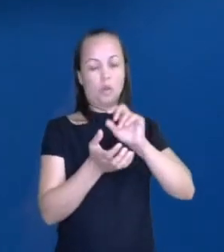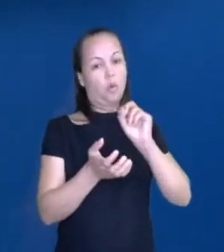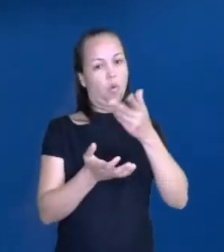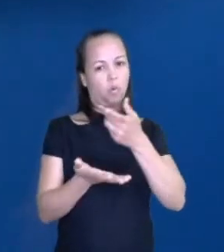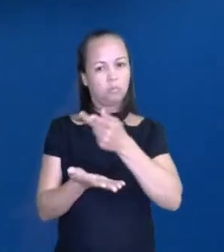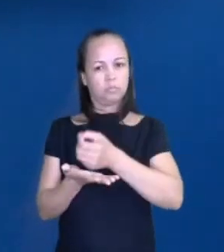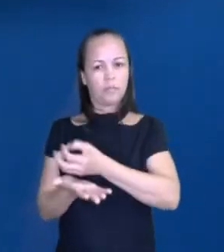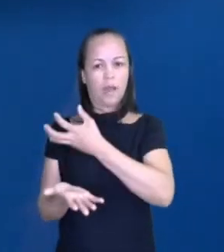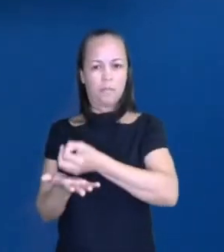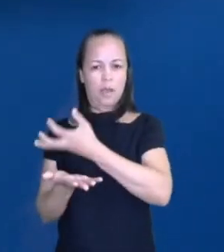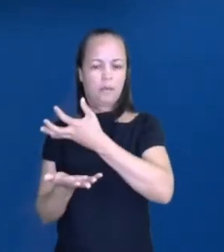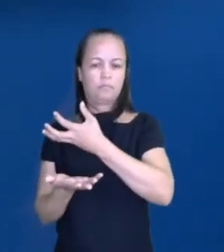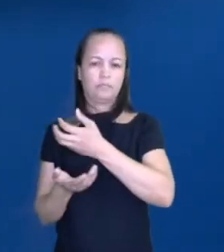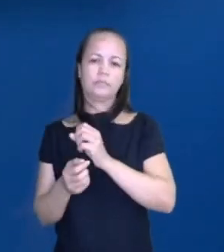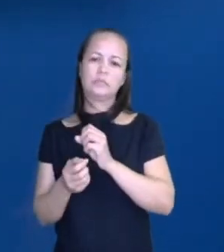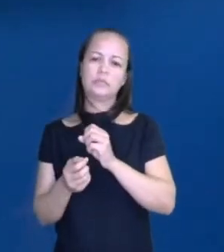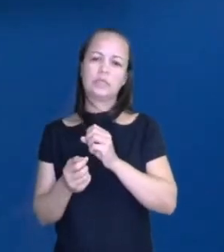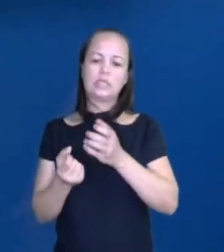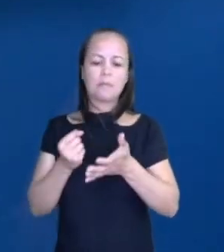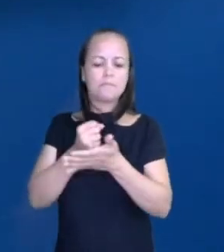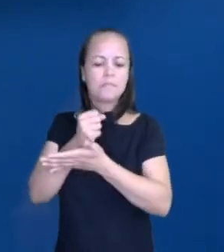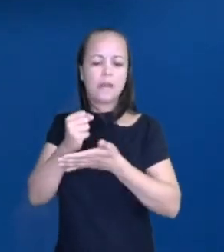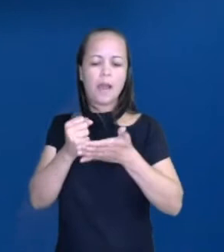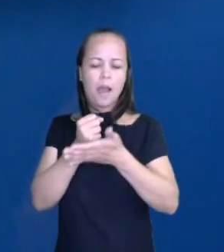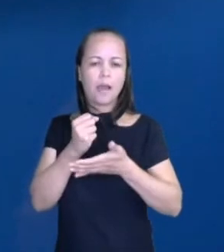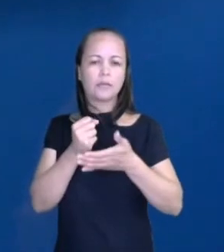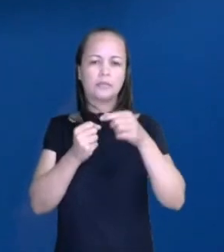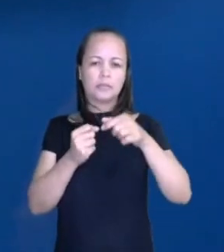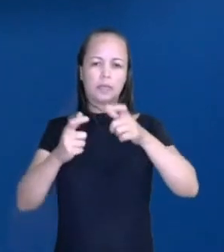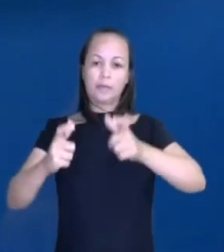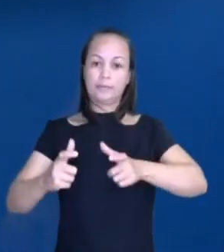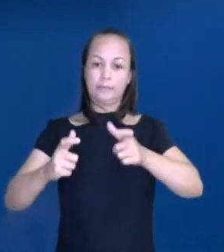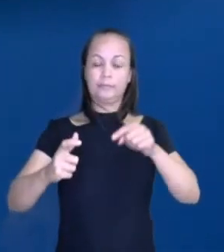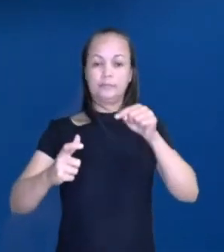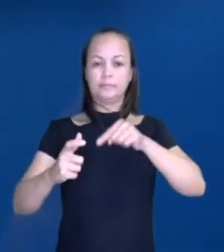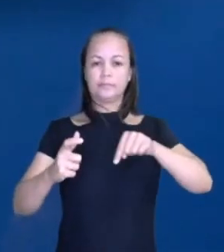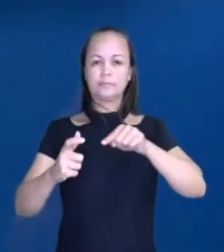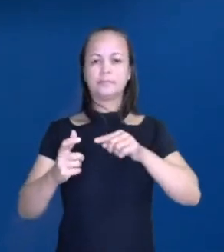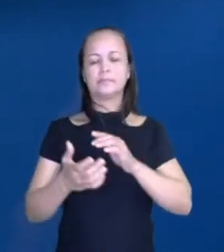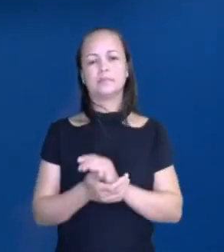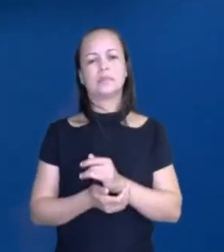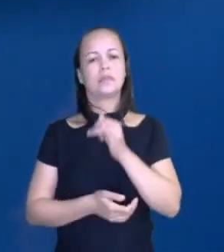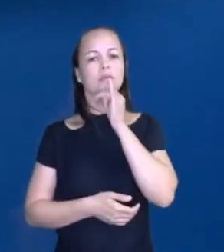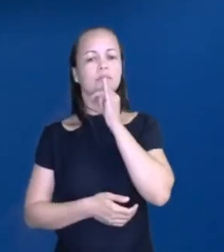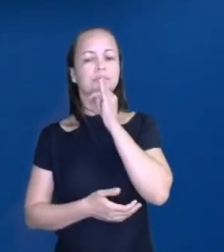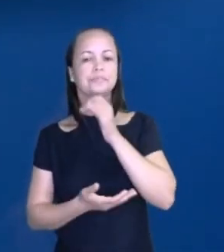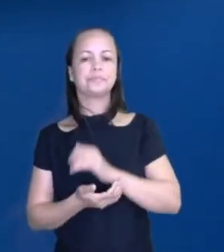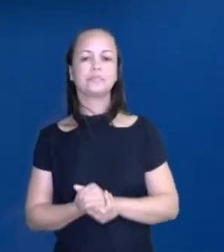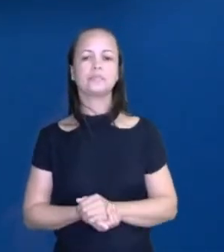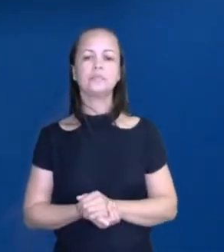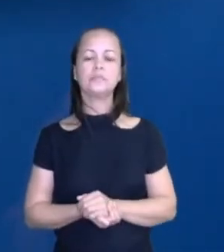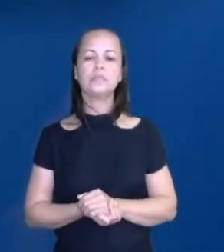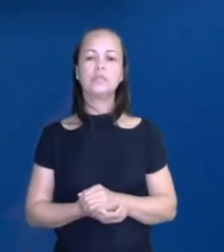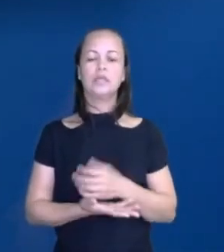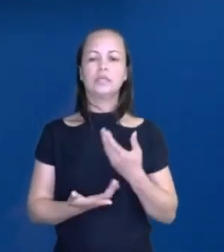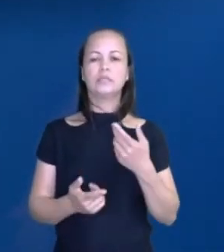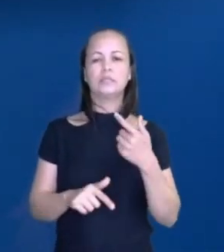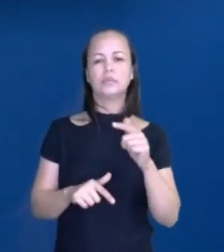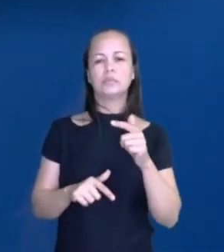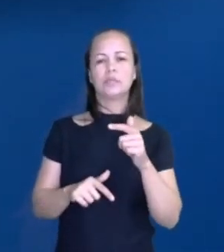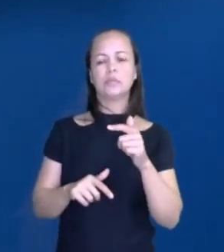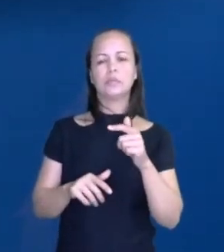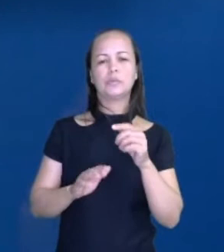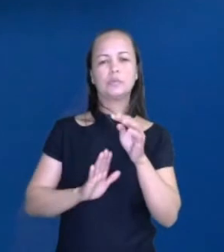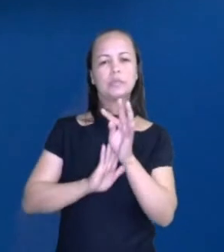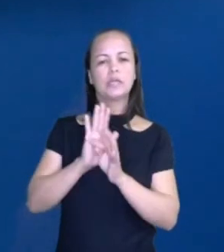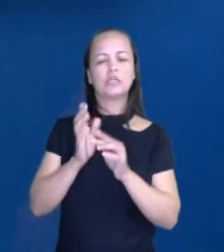eles colocam as características básicas daquele local. Por exemplo, se tua obra, ela passa em